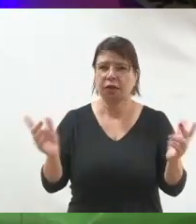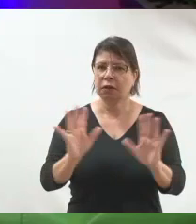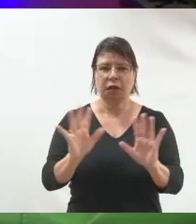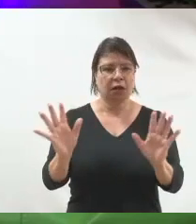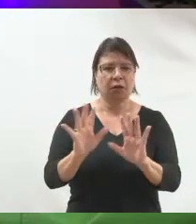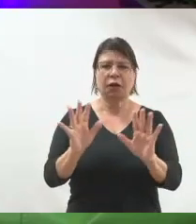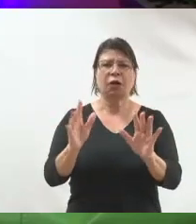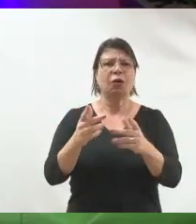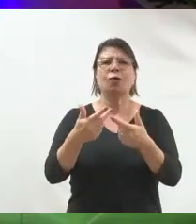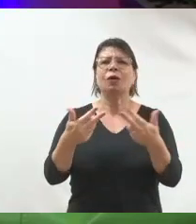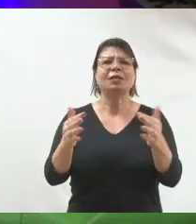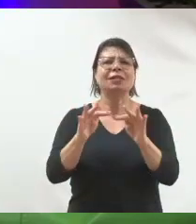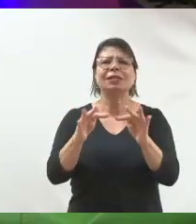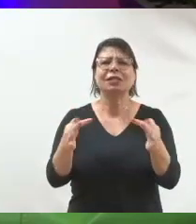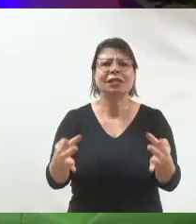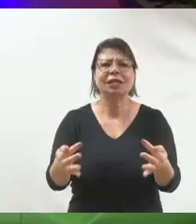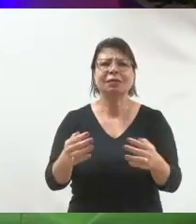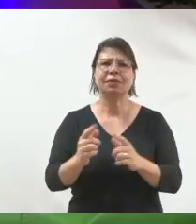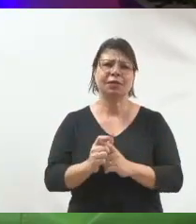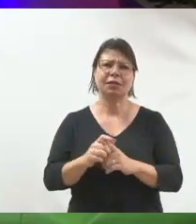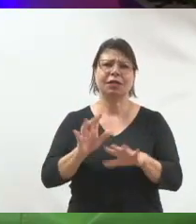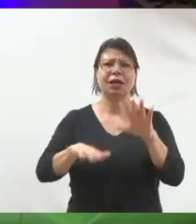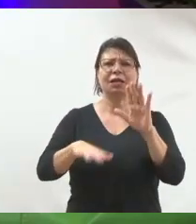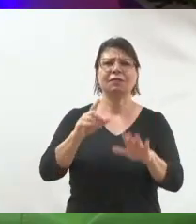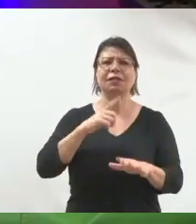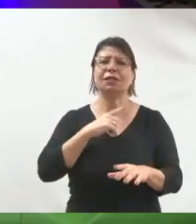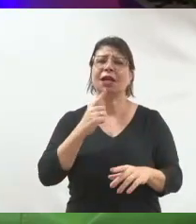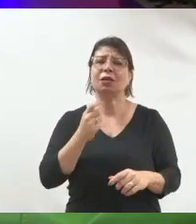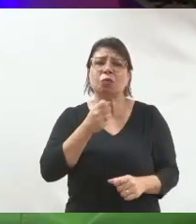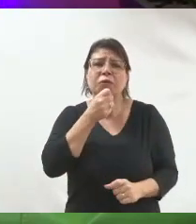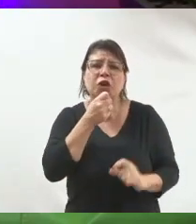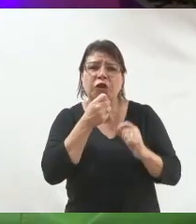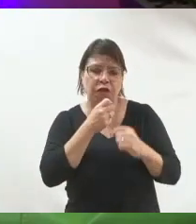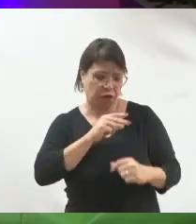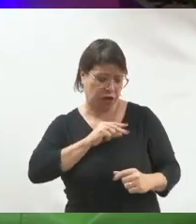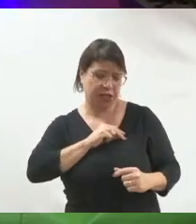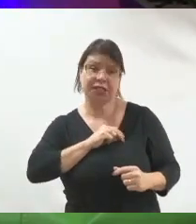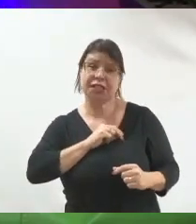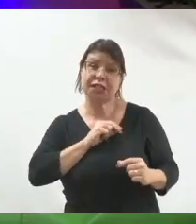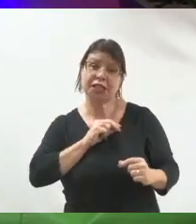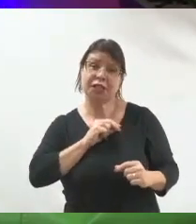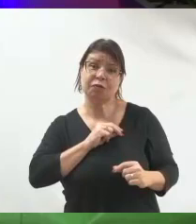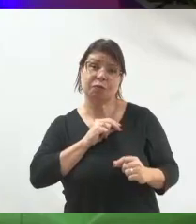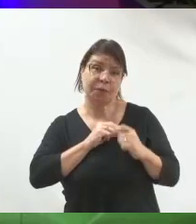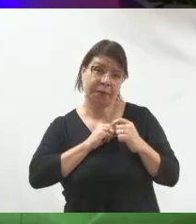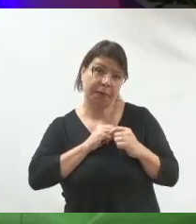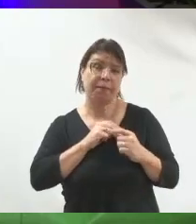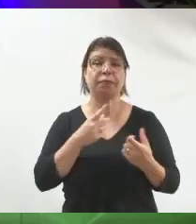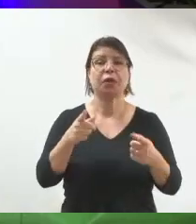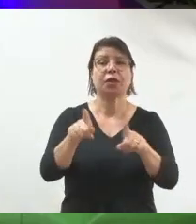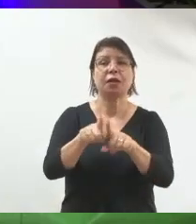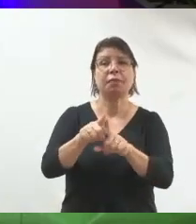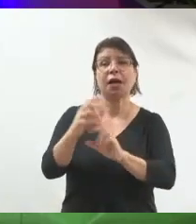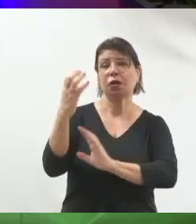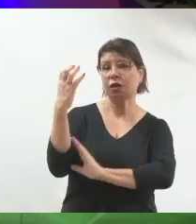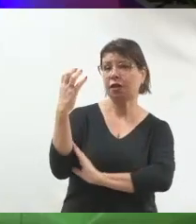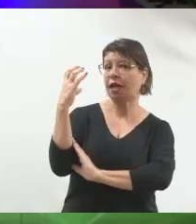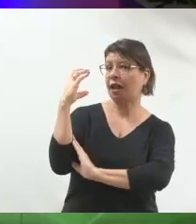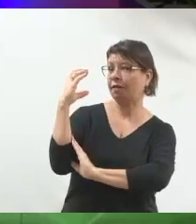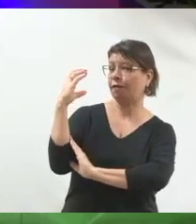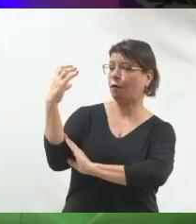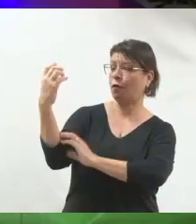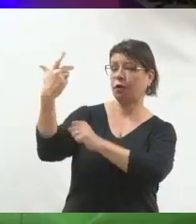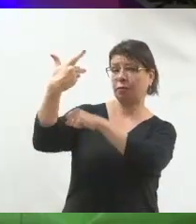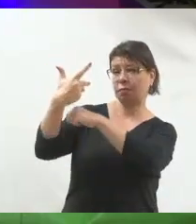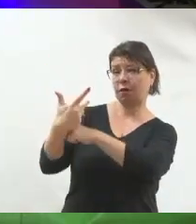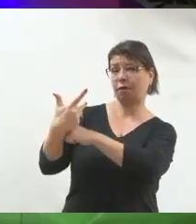rede social, que às vezes é feito com um microfonezinho que você pode comprar, um telefone colocado ali para filmar, e uma